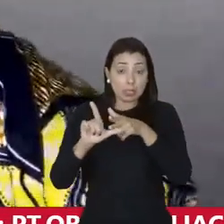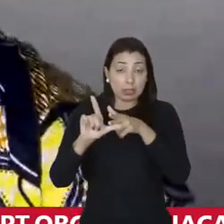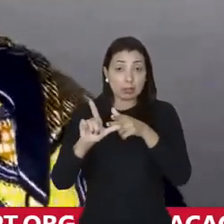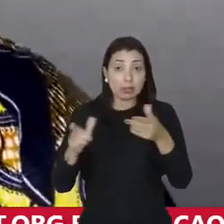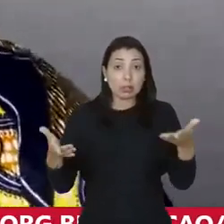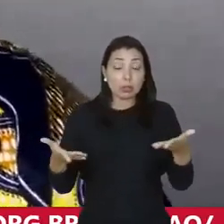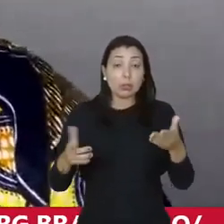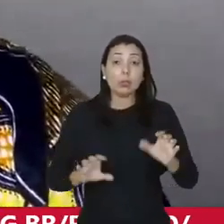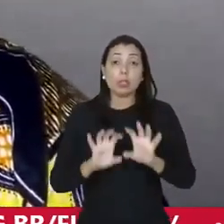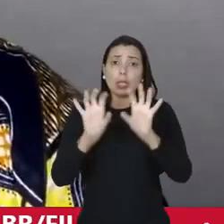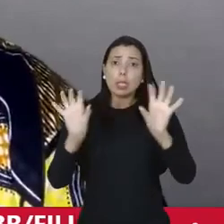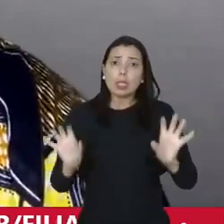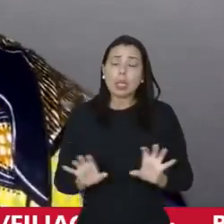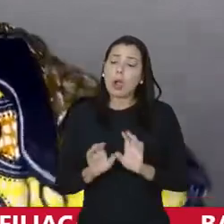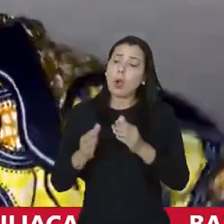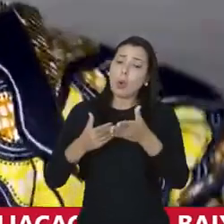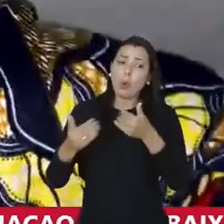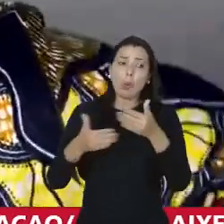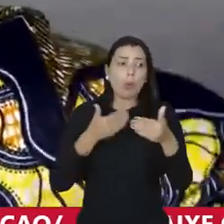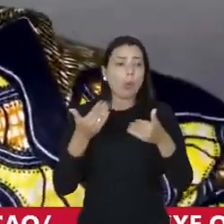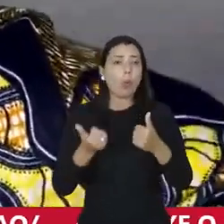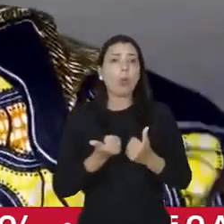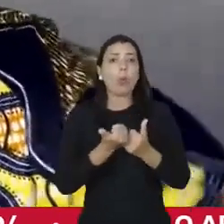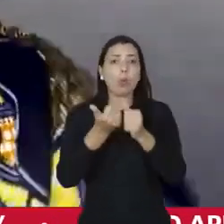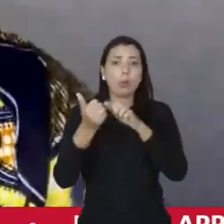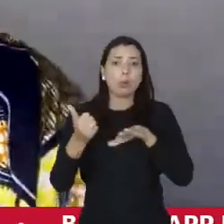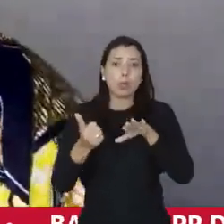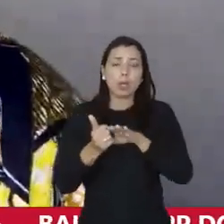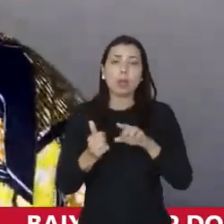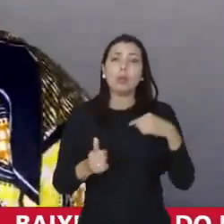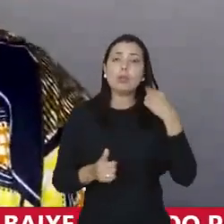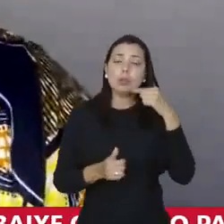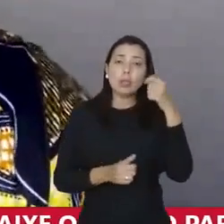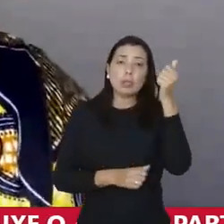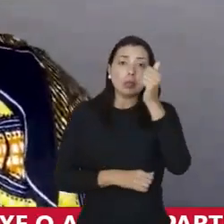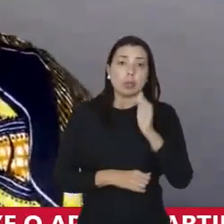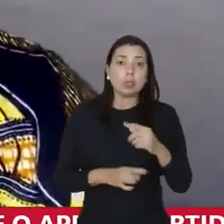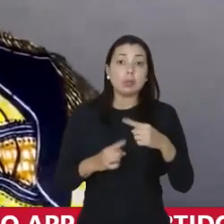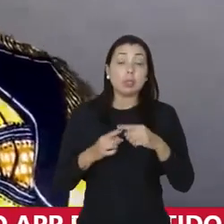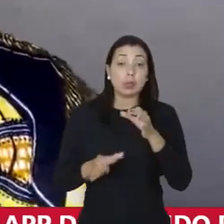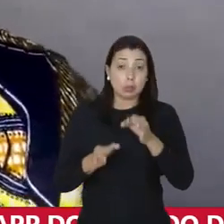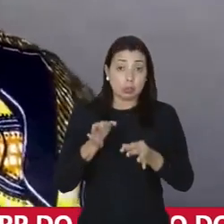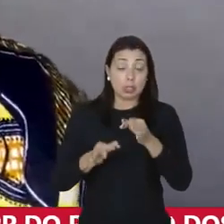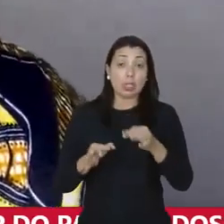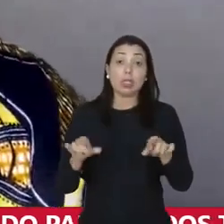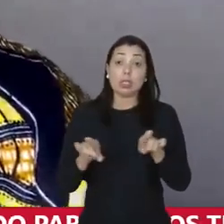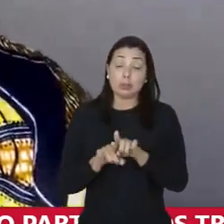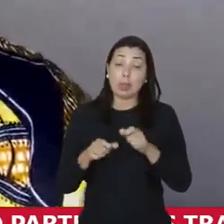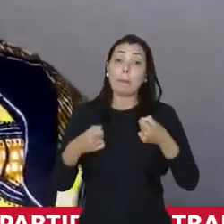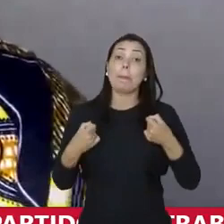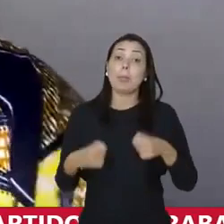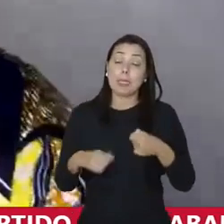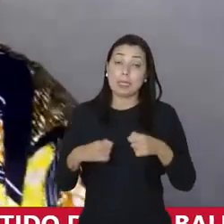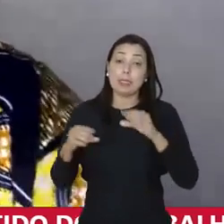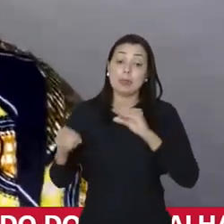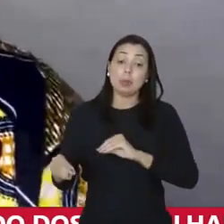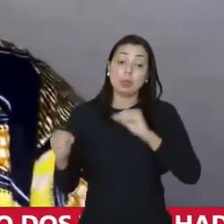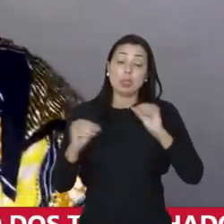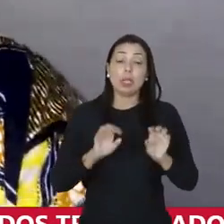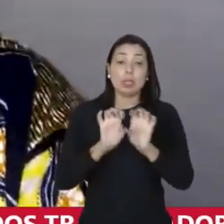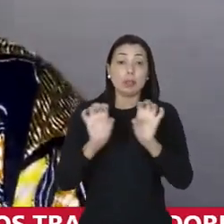diante de todas as articulações ocupando a alma dos advogados do Brasil porque o judiciário ele também precisa modificar